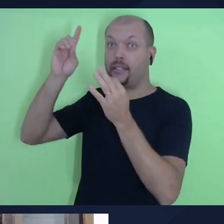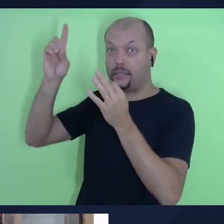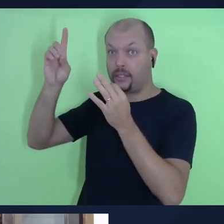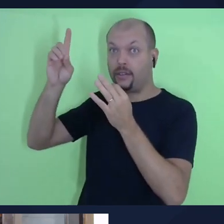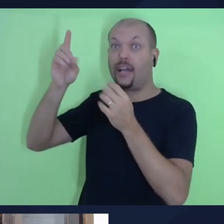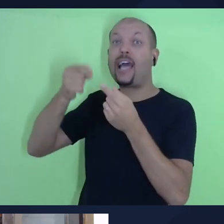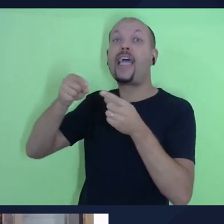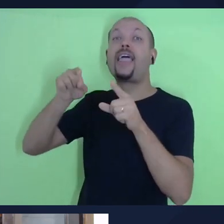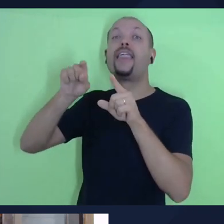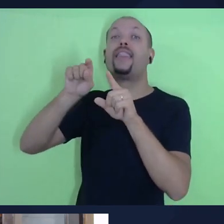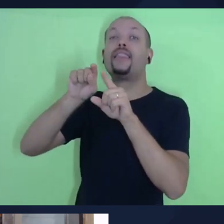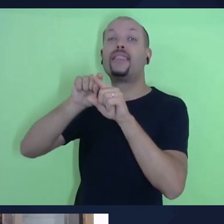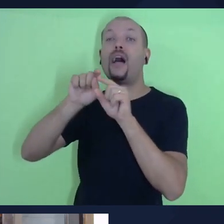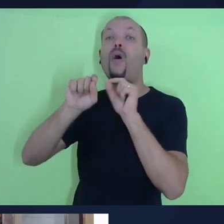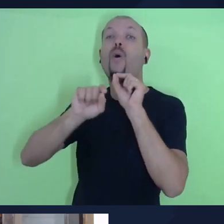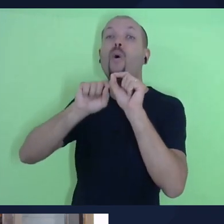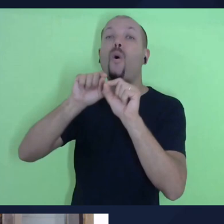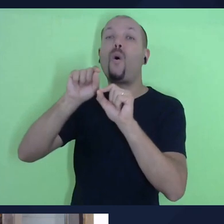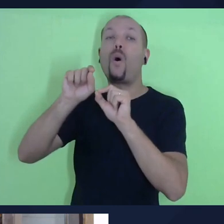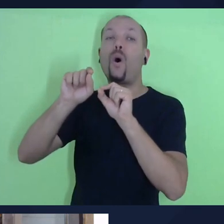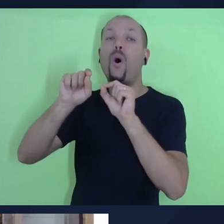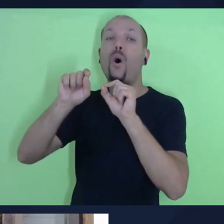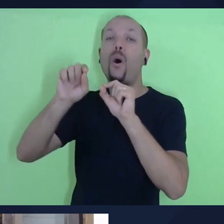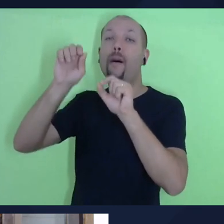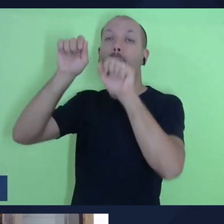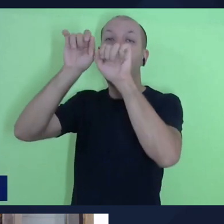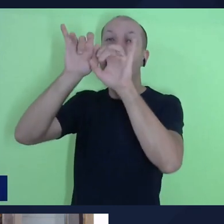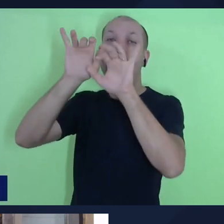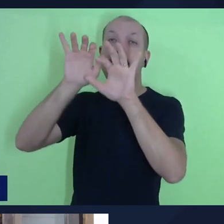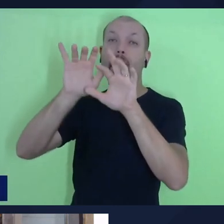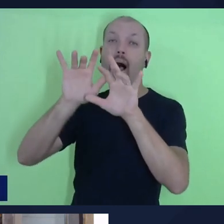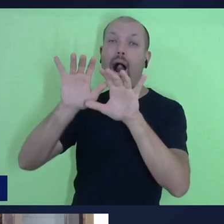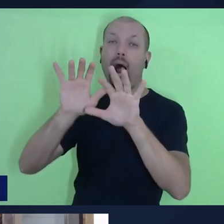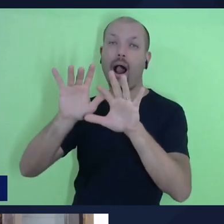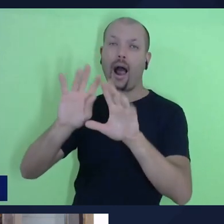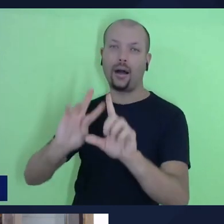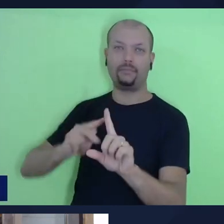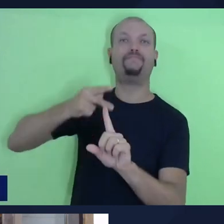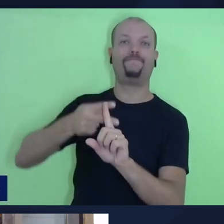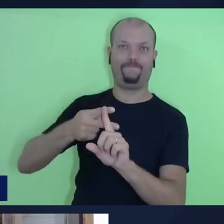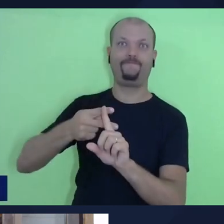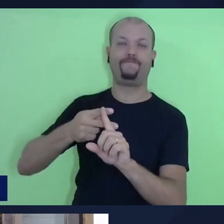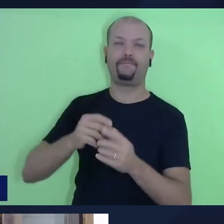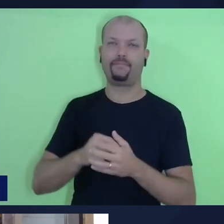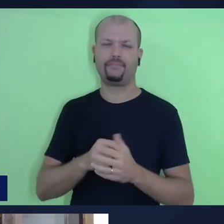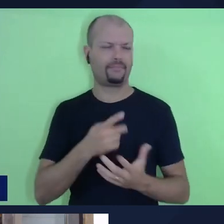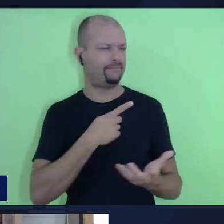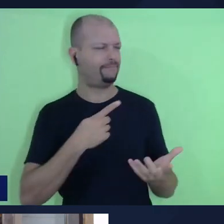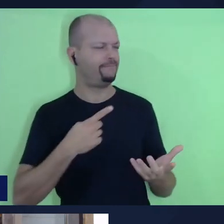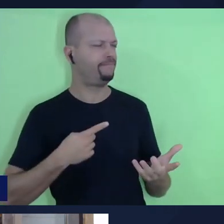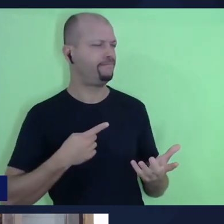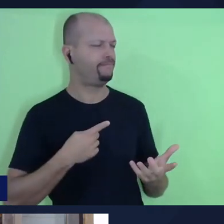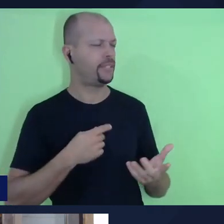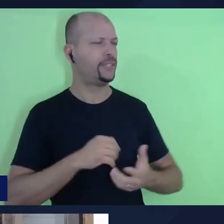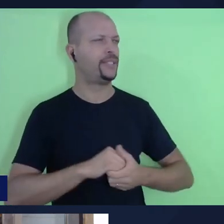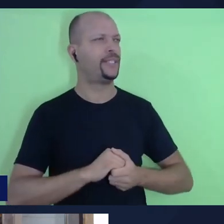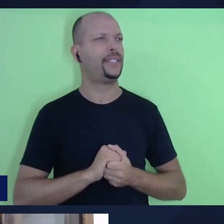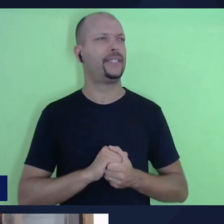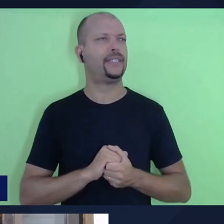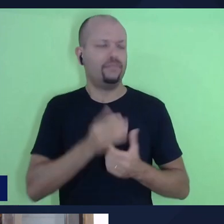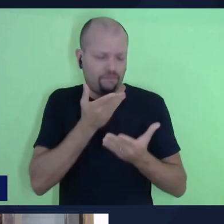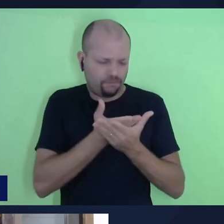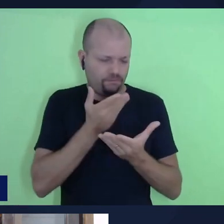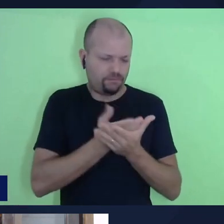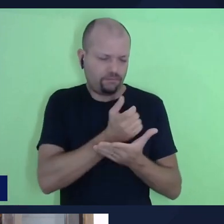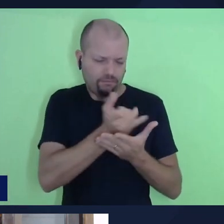e os alcançarão todas essas bênçãos. Pastor Bruno, começando aqui o nosso estudo, falando